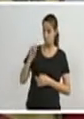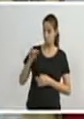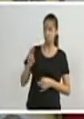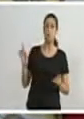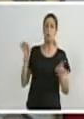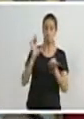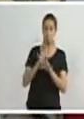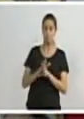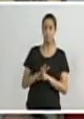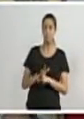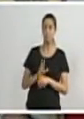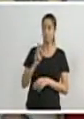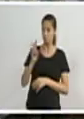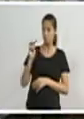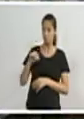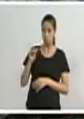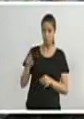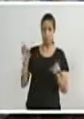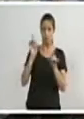Mas, presidente, gostava de mais dois minutinhos?